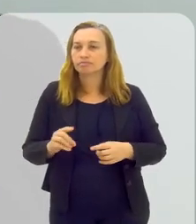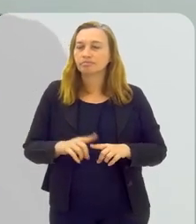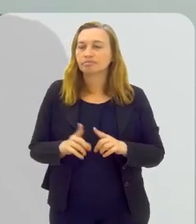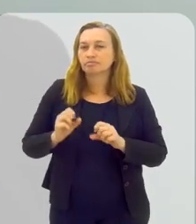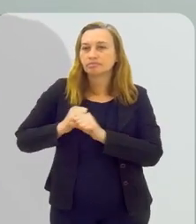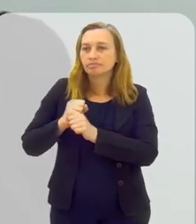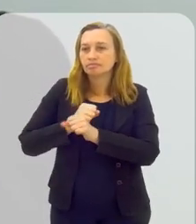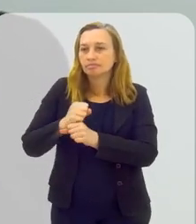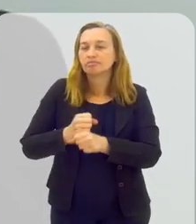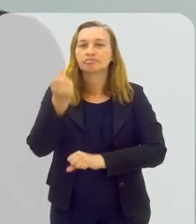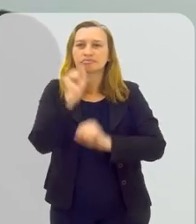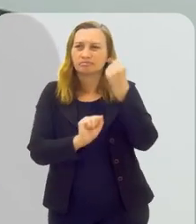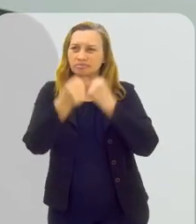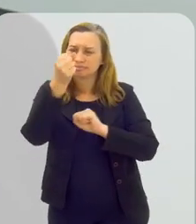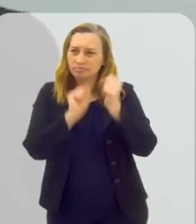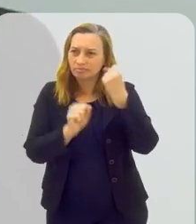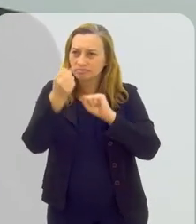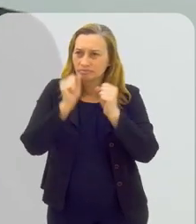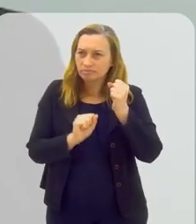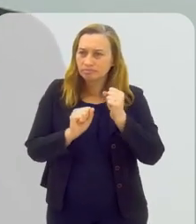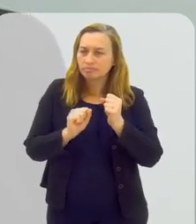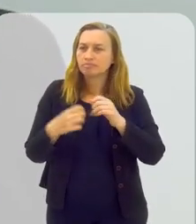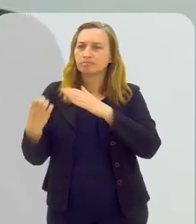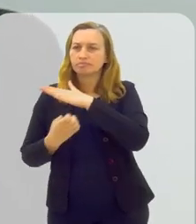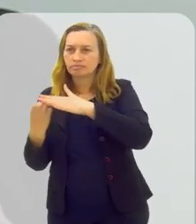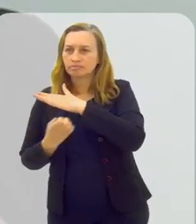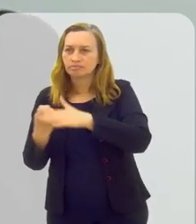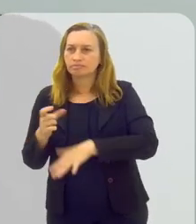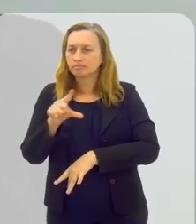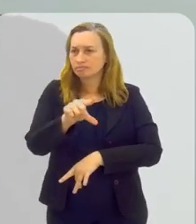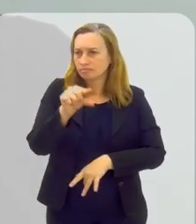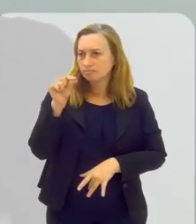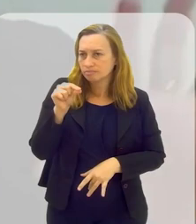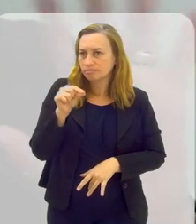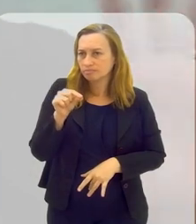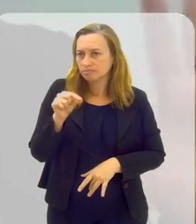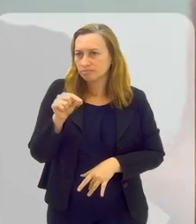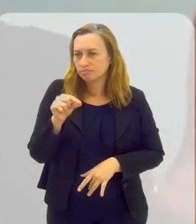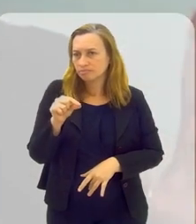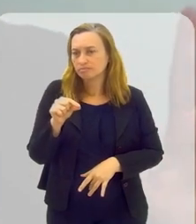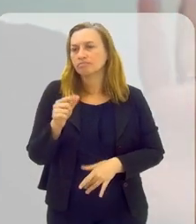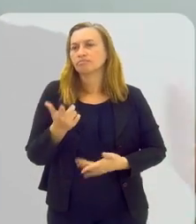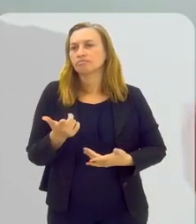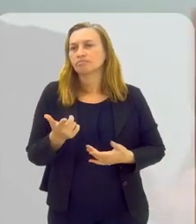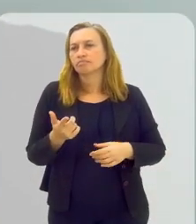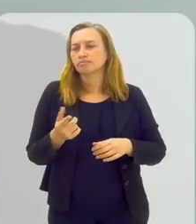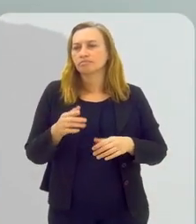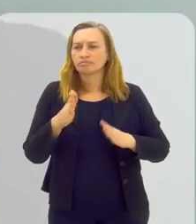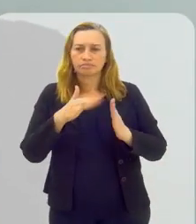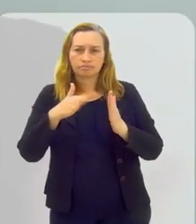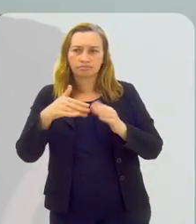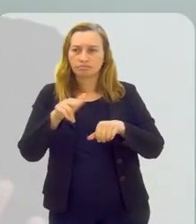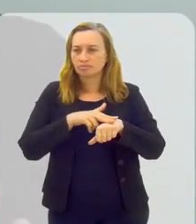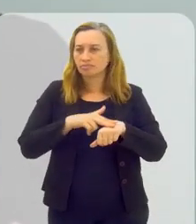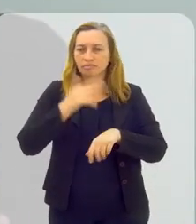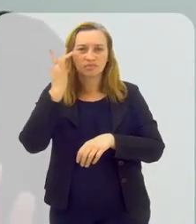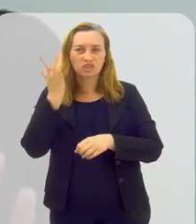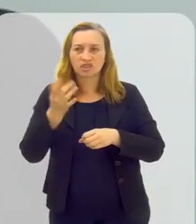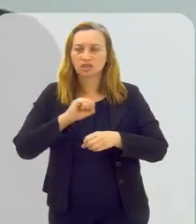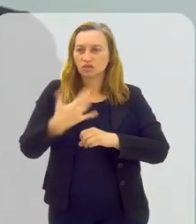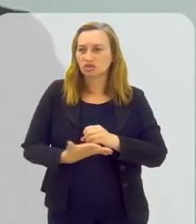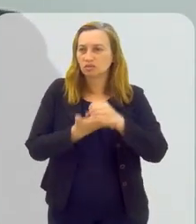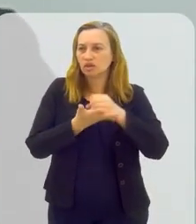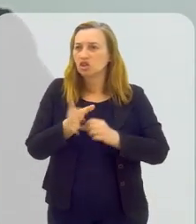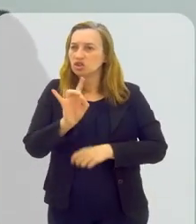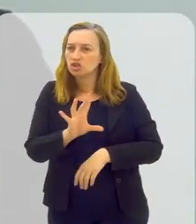durante muito tempo as indústrias e as empresas optaram por passar uma tinta verde e acharam que sustentabilidade